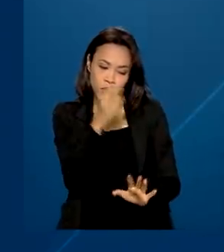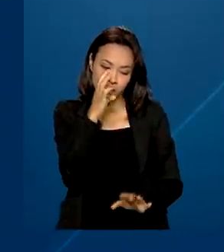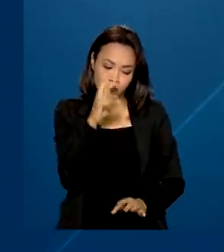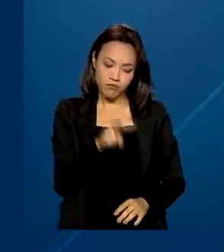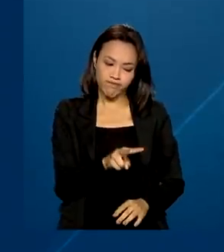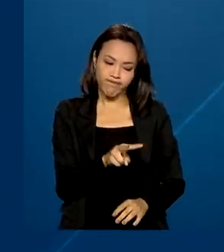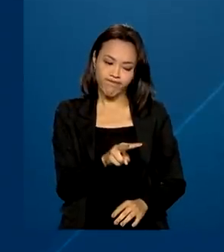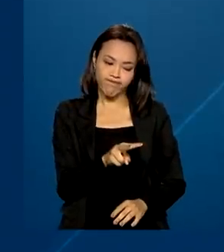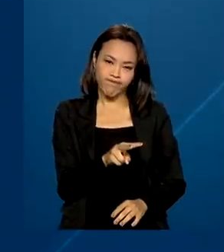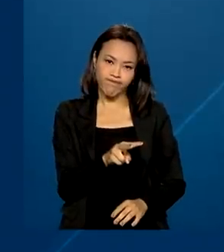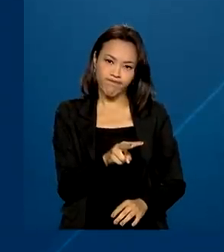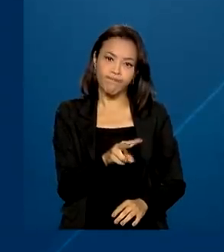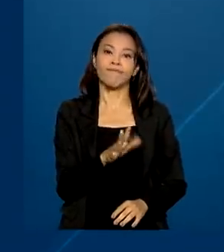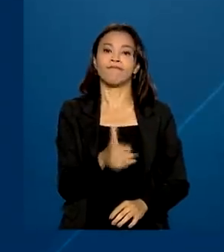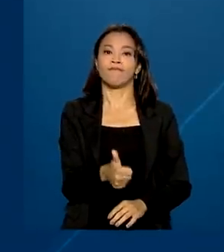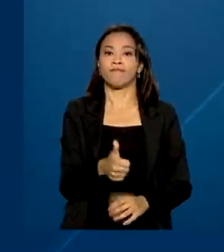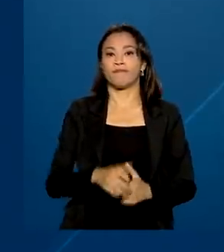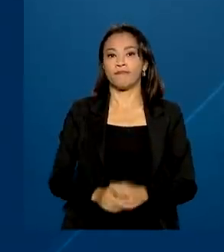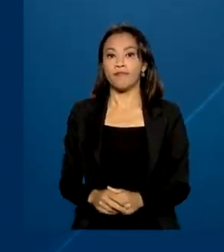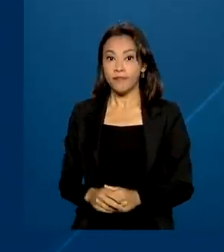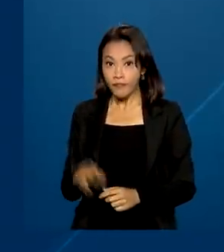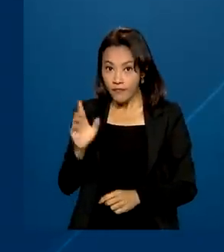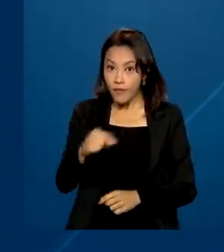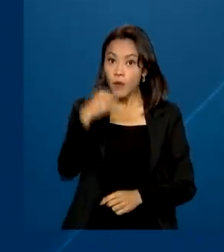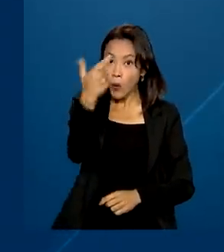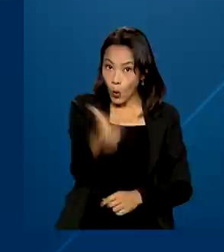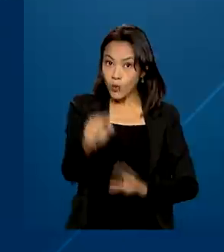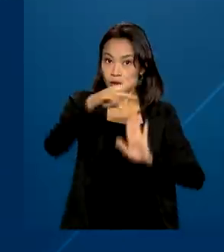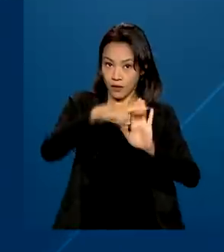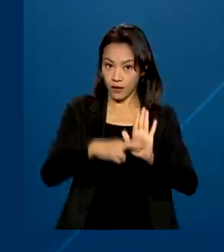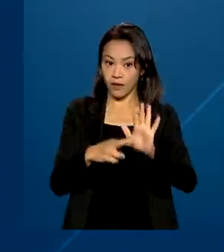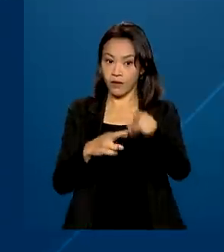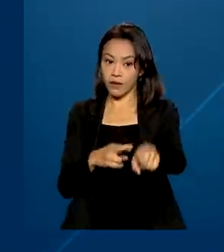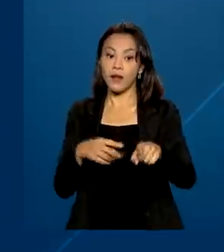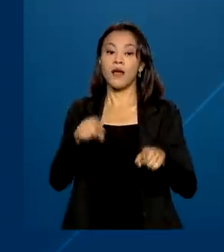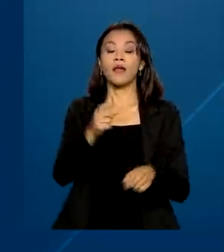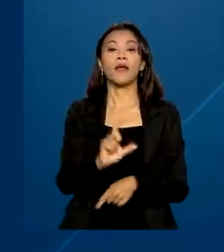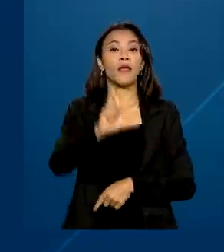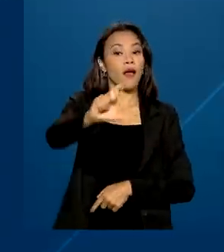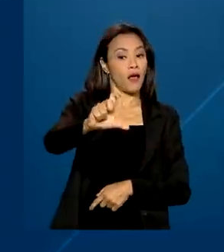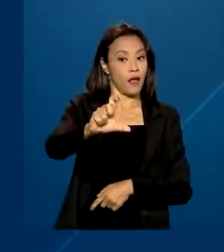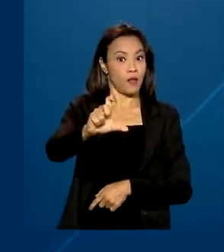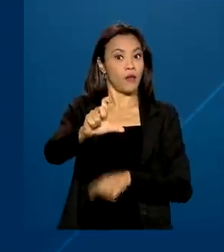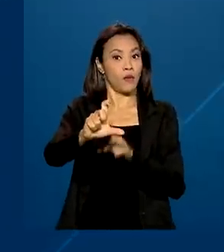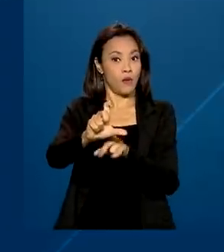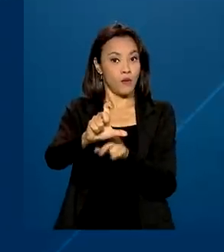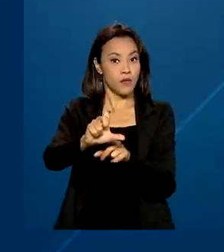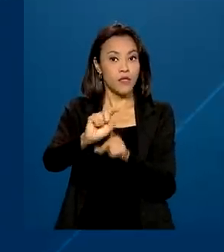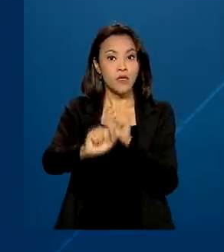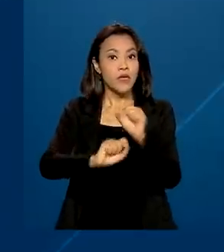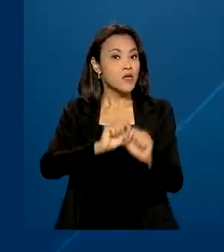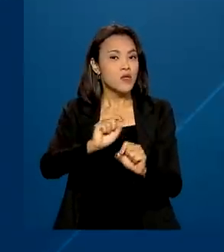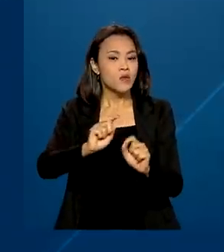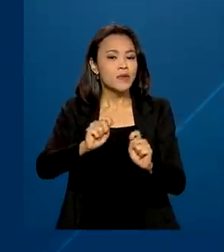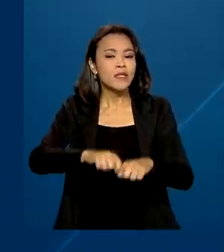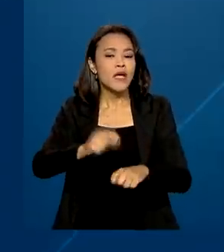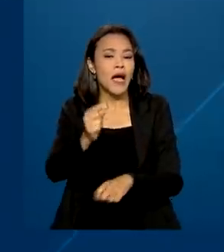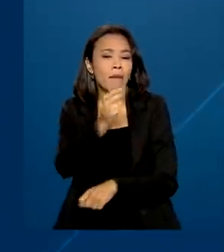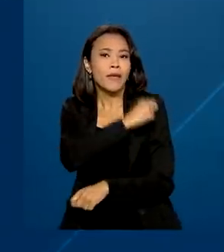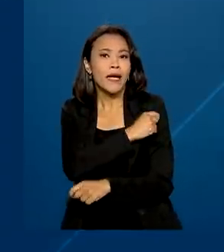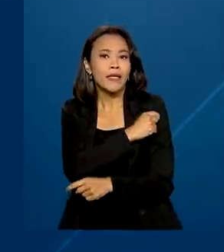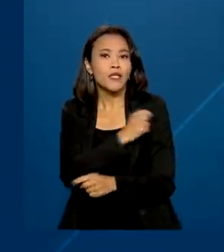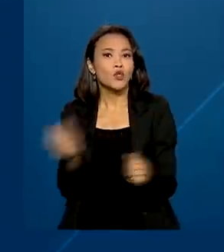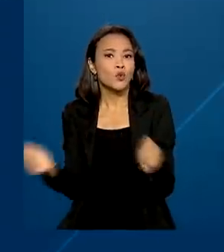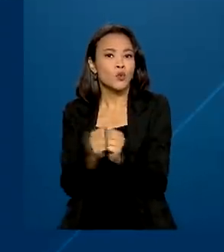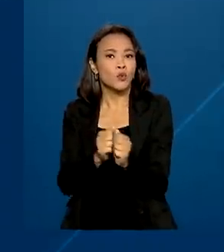minutos para serem observadas. A recomendação também é que a dose contra a Covid não seja aplicada junto com outras